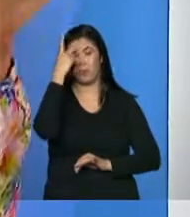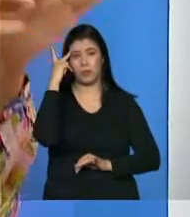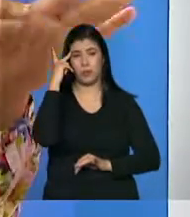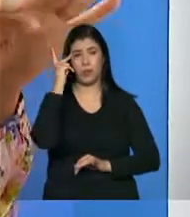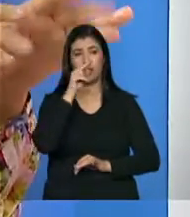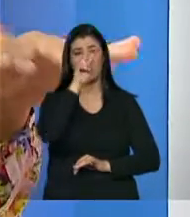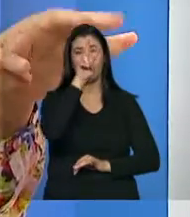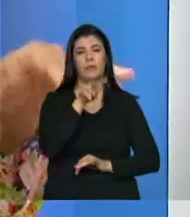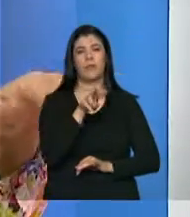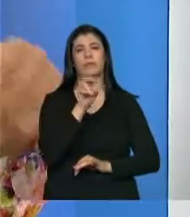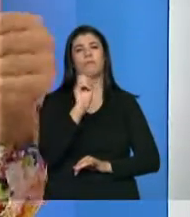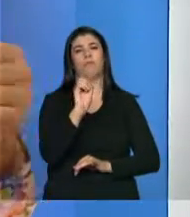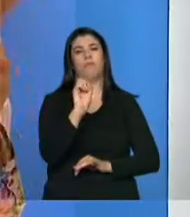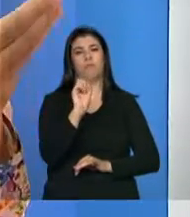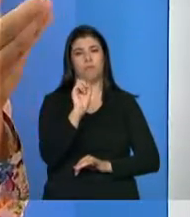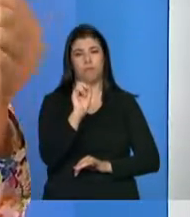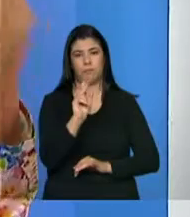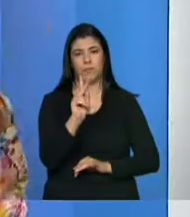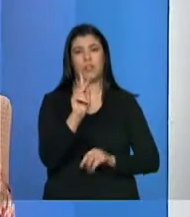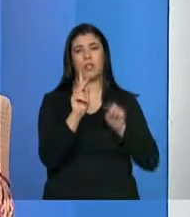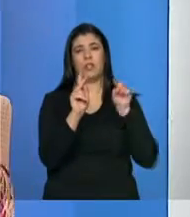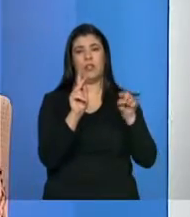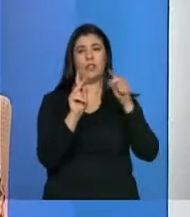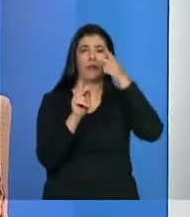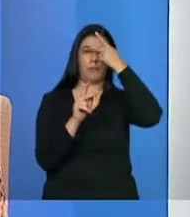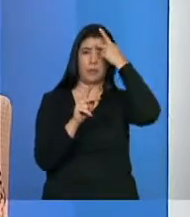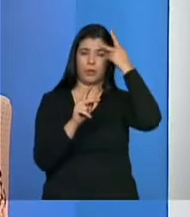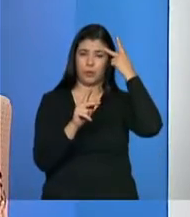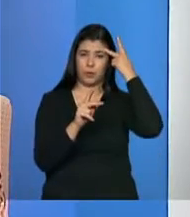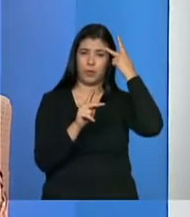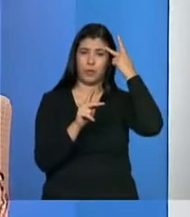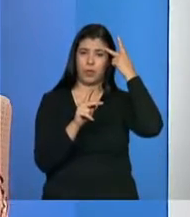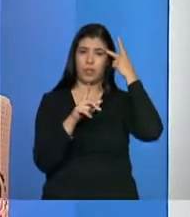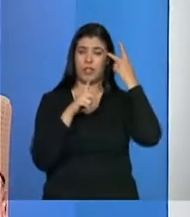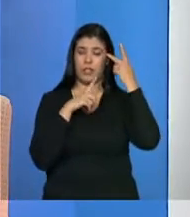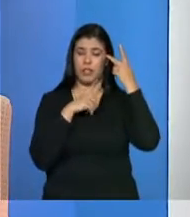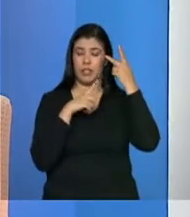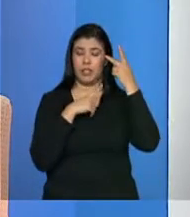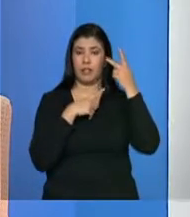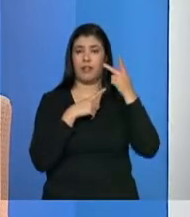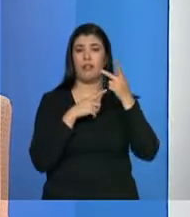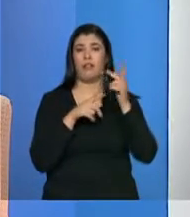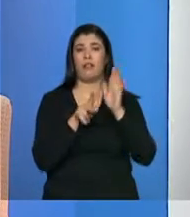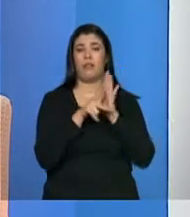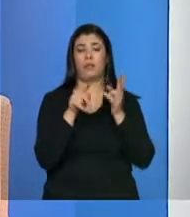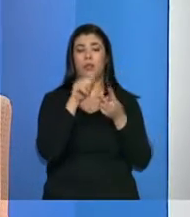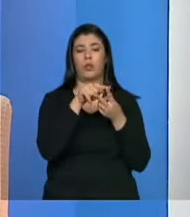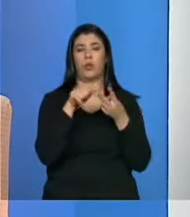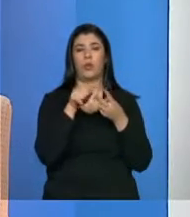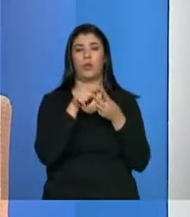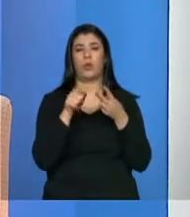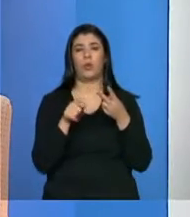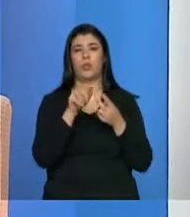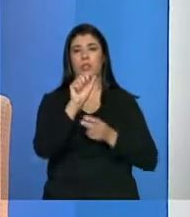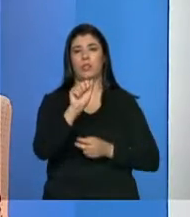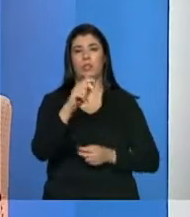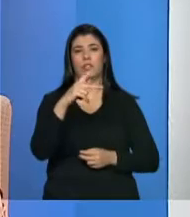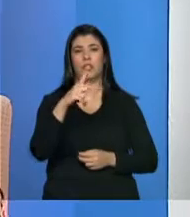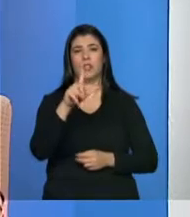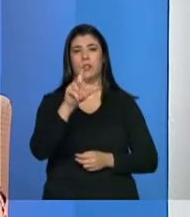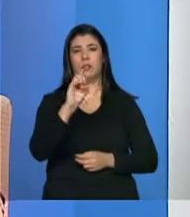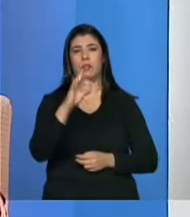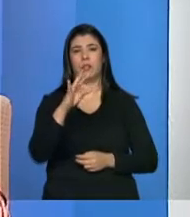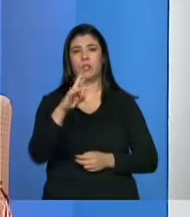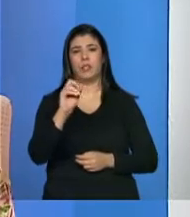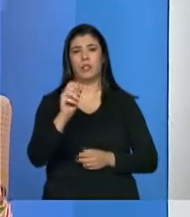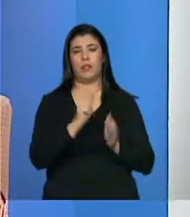vai olhar, ah, ok. Então, ela consulta ali, a concessionária de energia elétrica, consulta dois aplicativos que a gente disponibiliza.